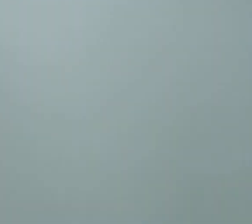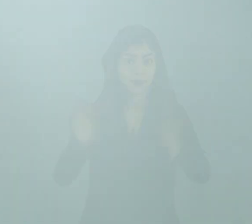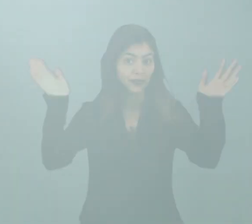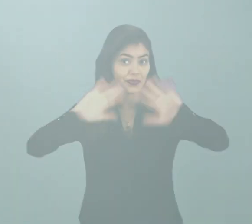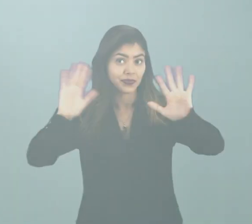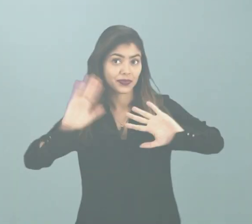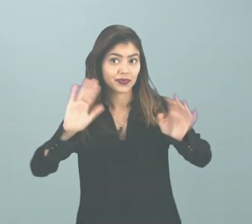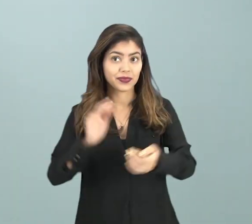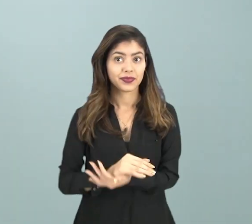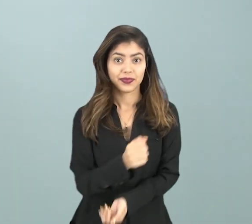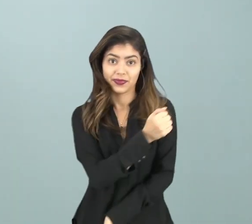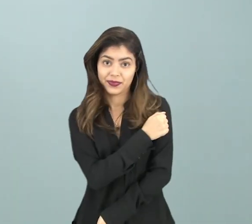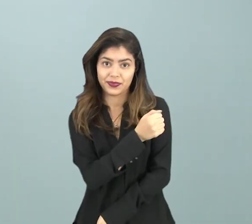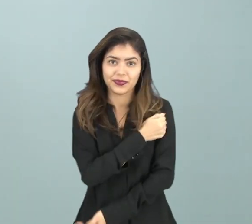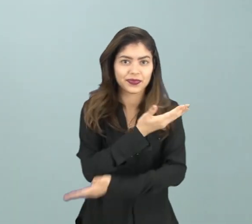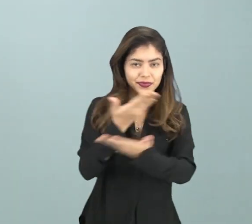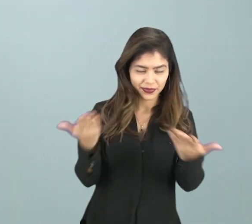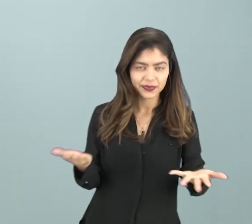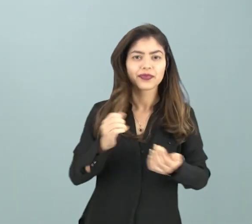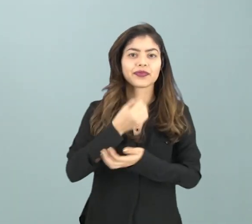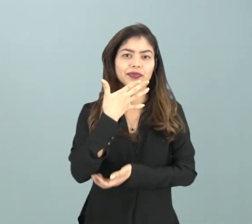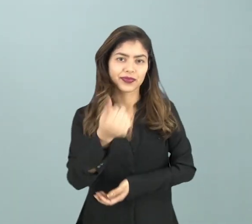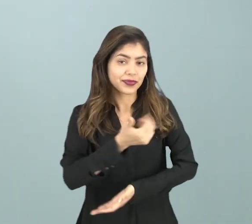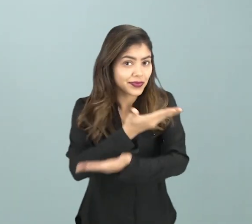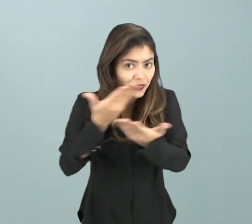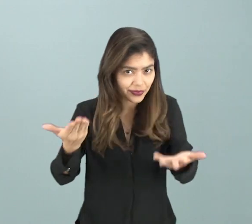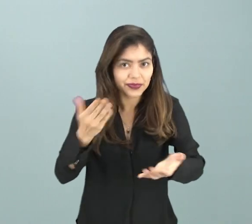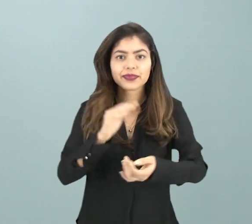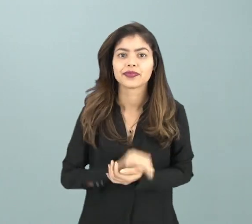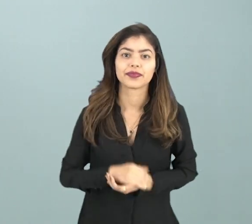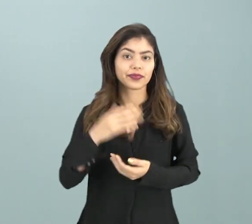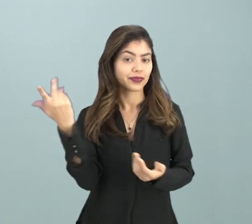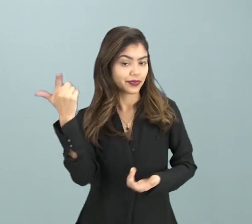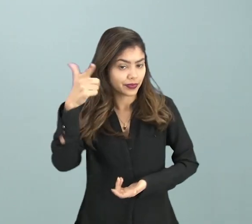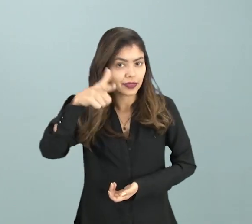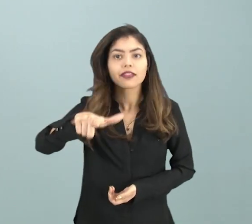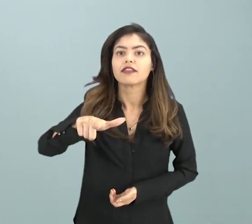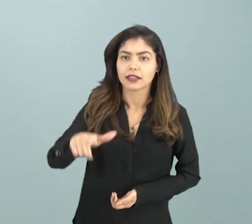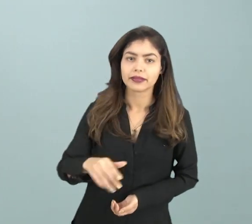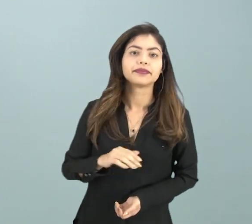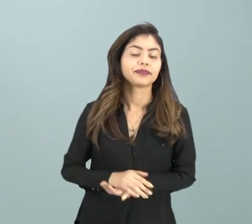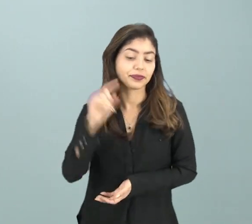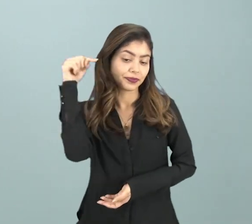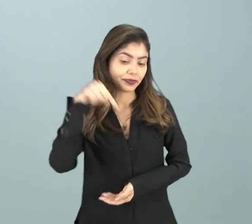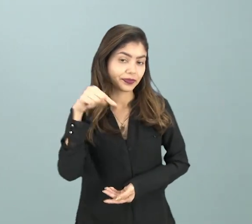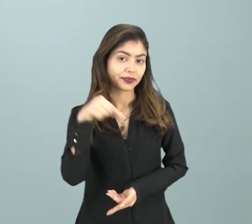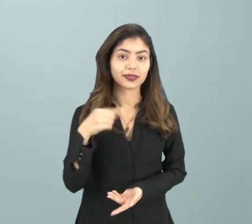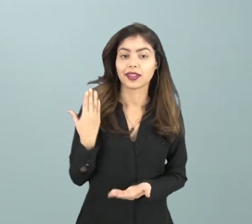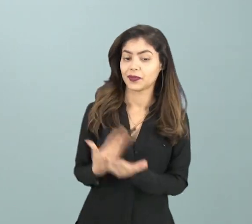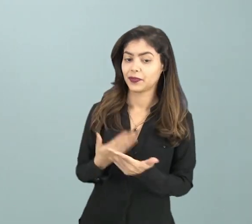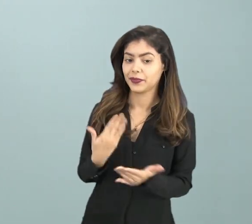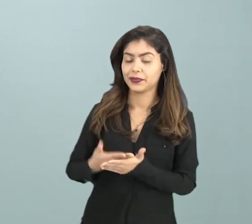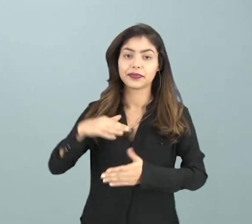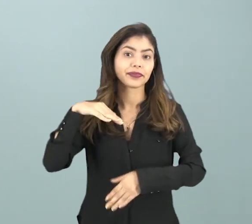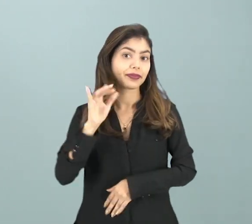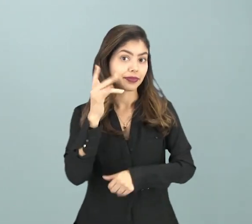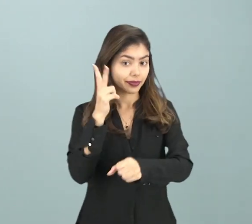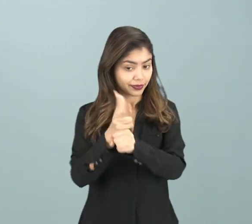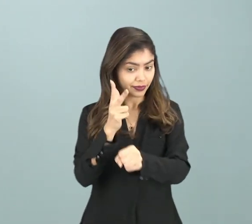Olá aluno e aluna, tudo bem com você? Estou novamente aqui para mais uma